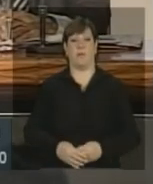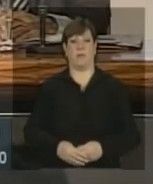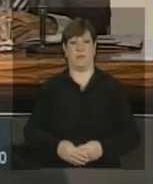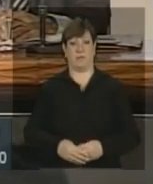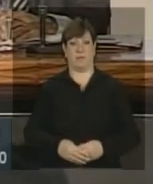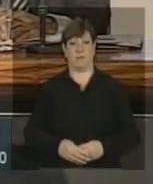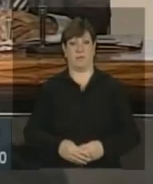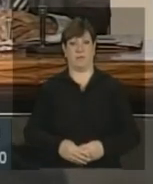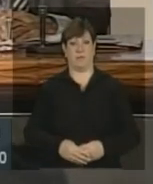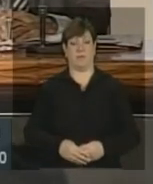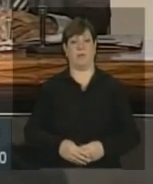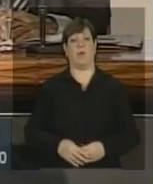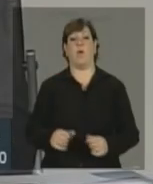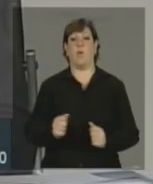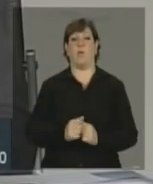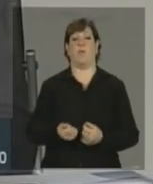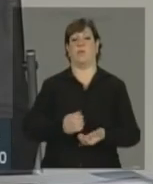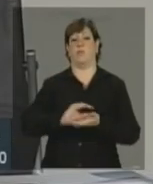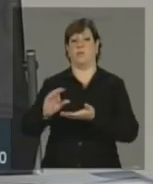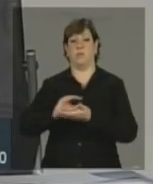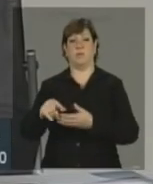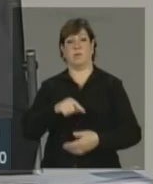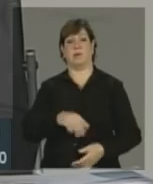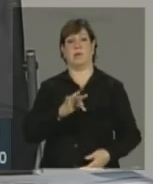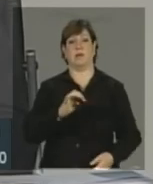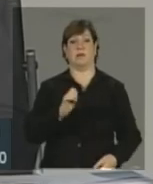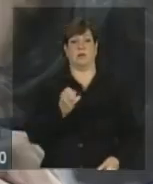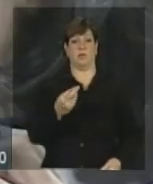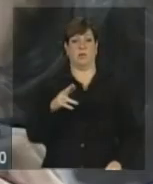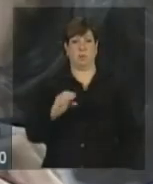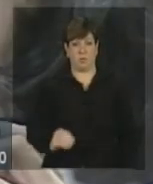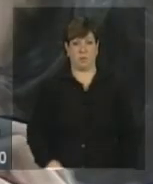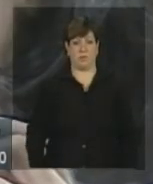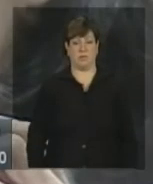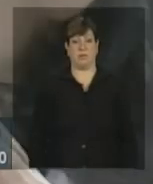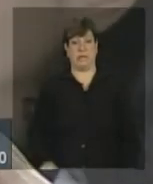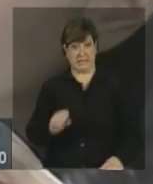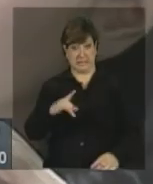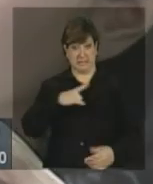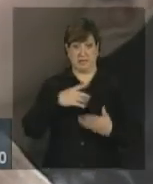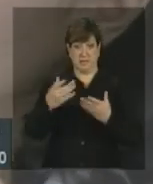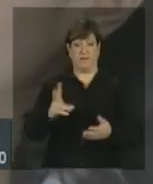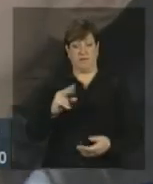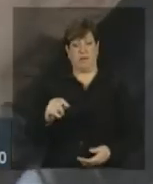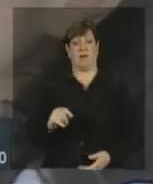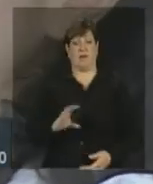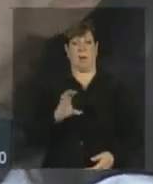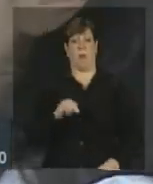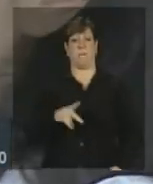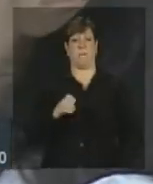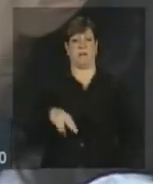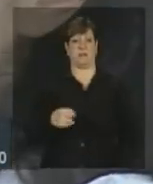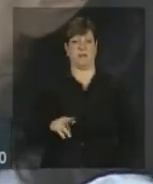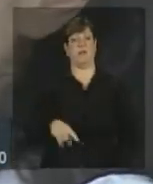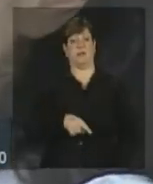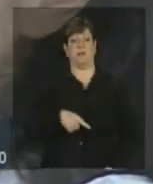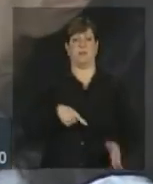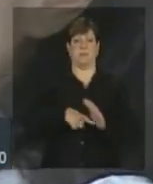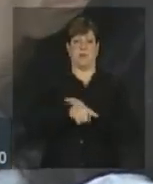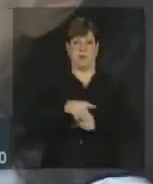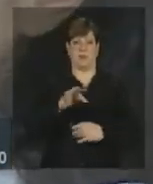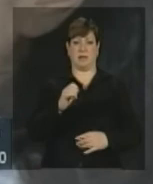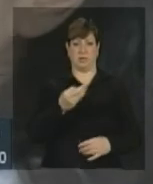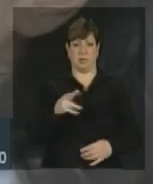Compensado com transferências do Tesouro. Se houver isso, será compensado. Então, o Tesouro pode cobrir isso?